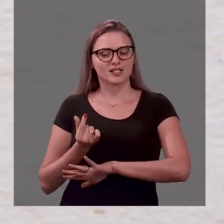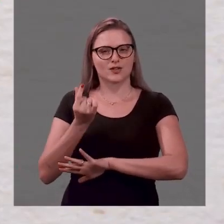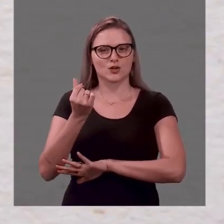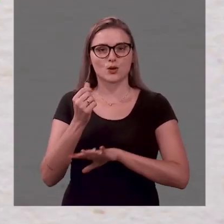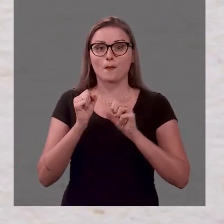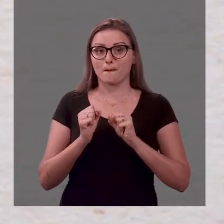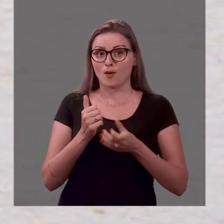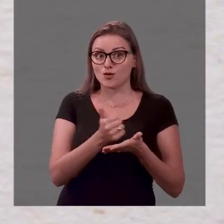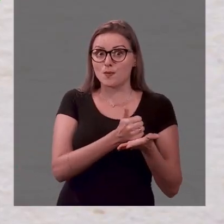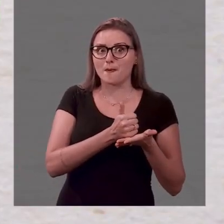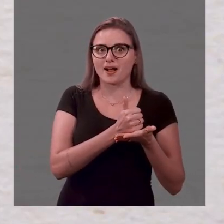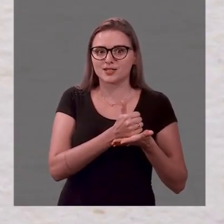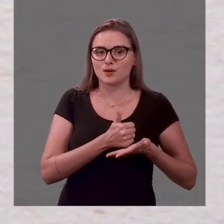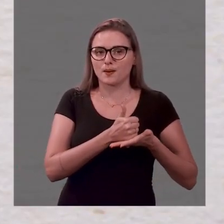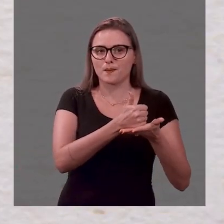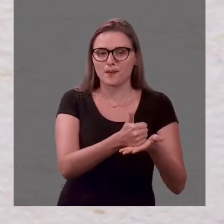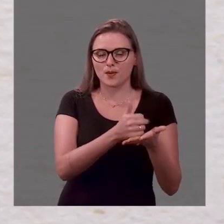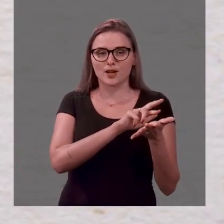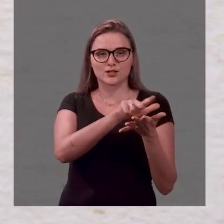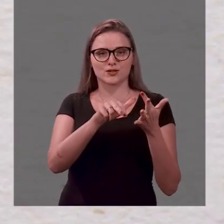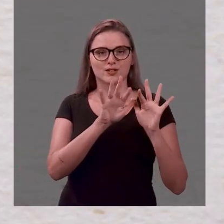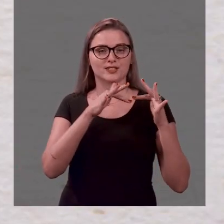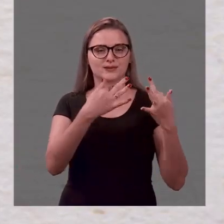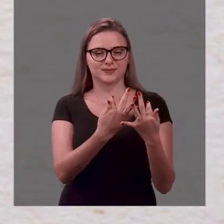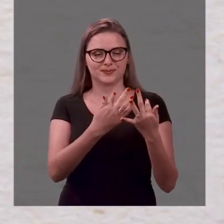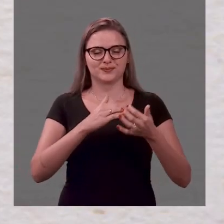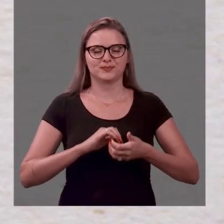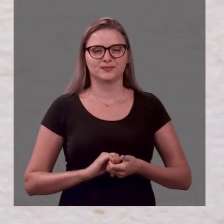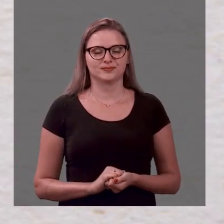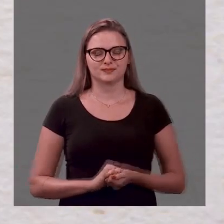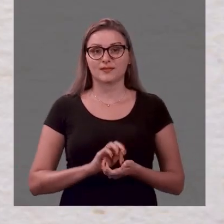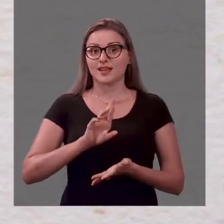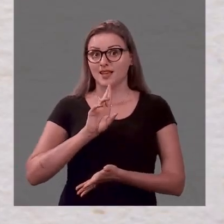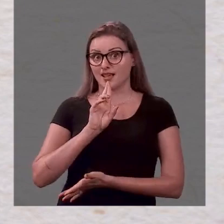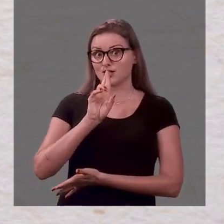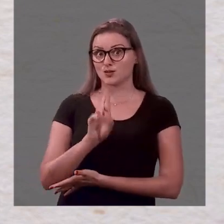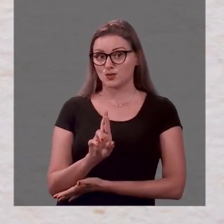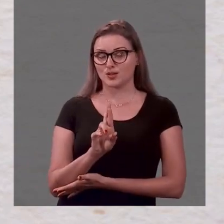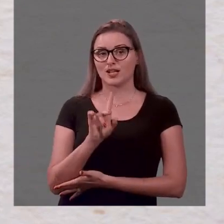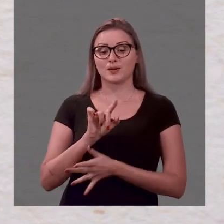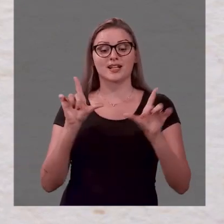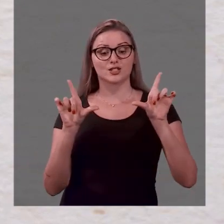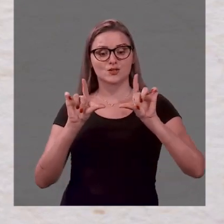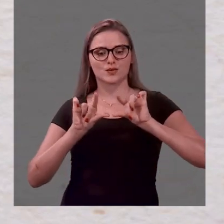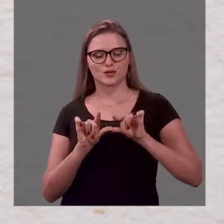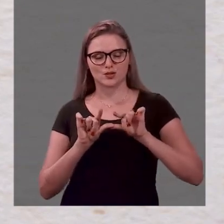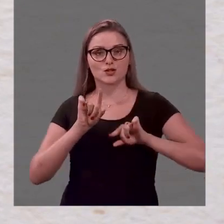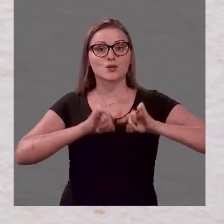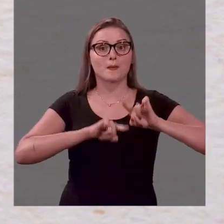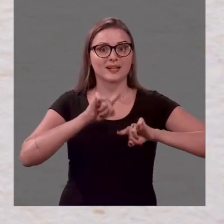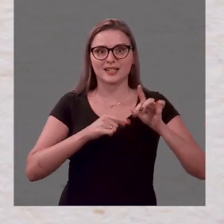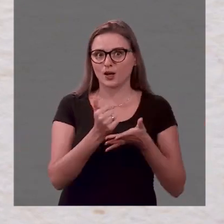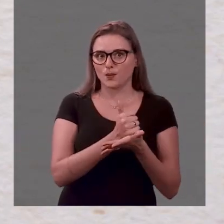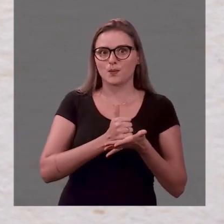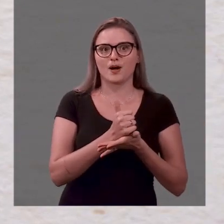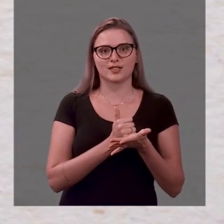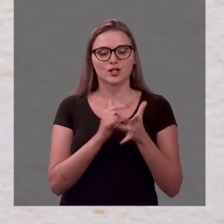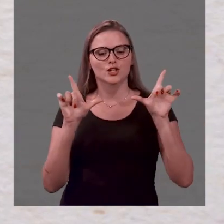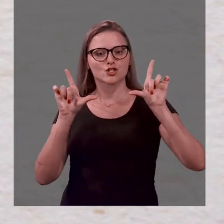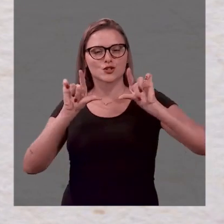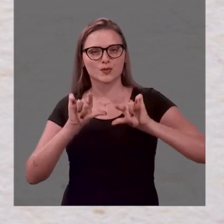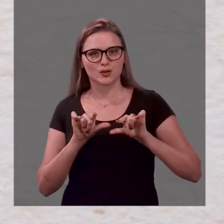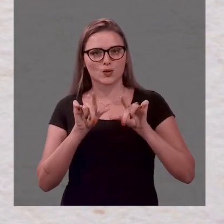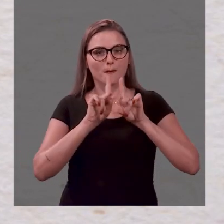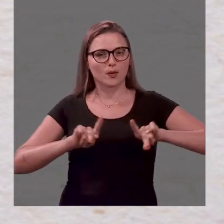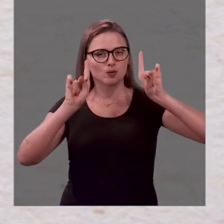valor agregado e pode se tornar fonte de renda para muitas famílias. Como consequência, temos a diminuição do uso